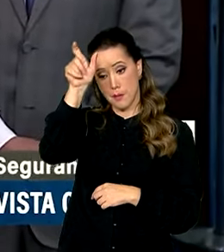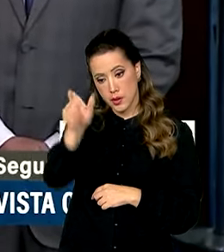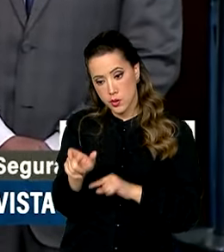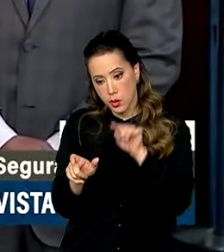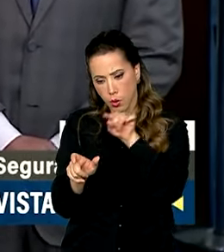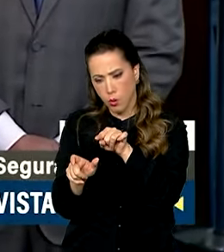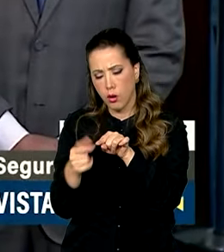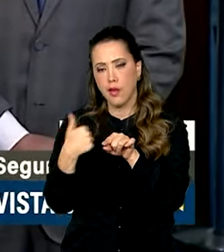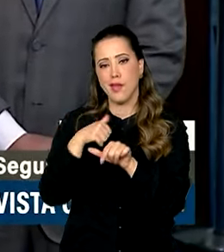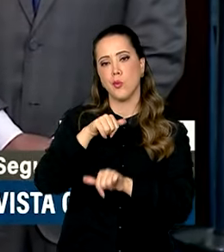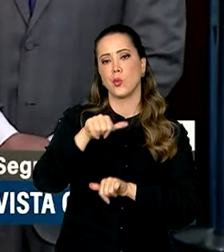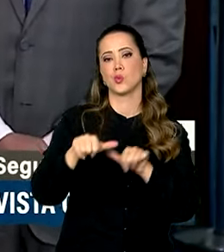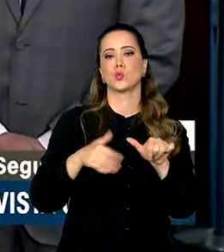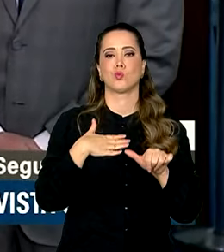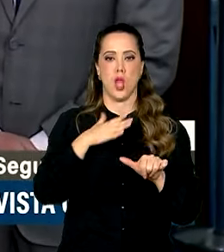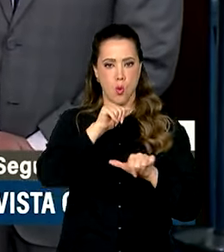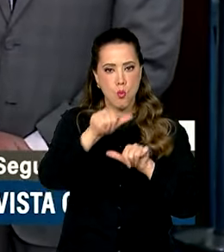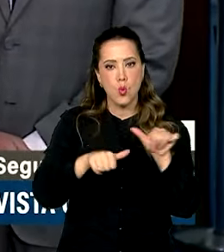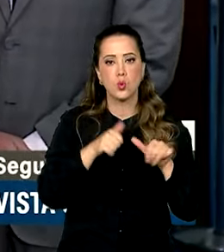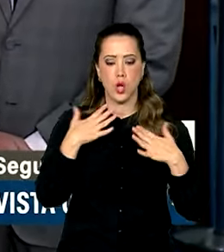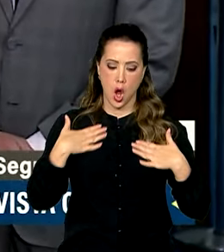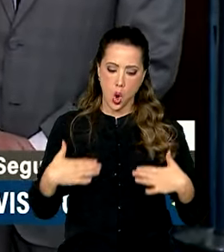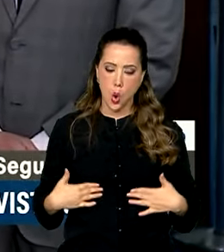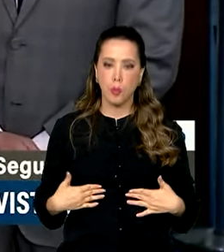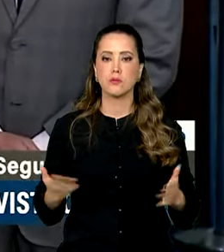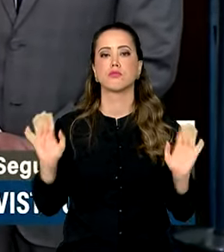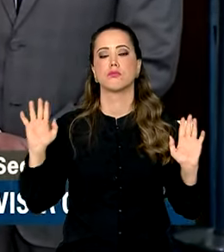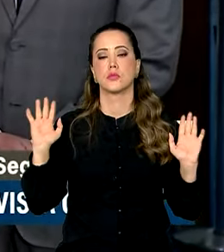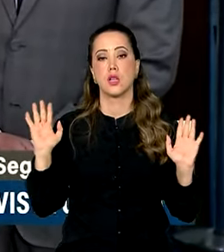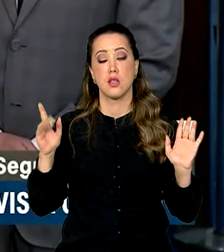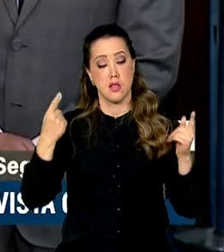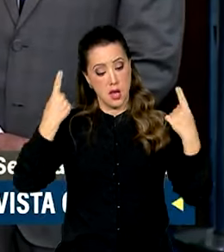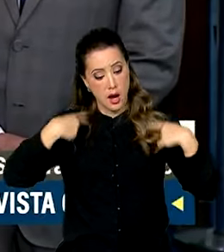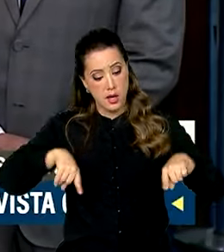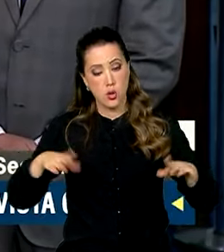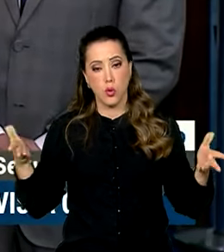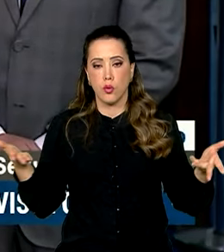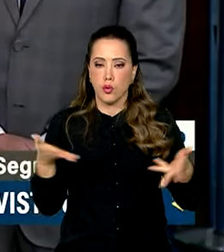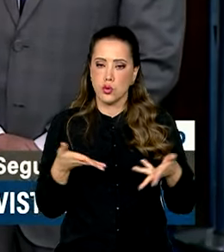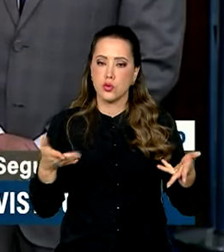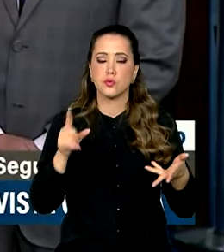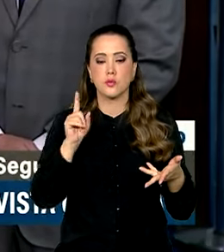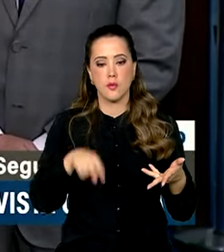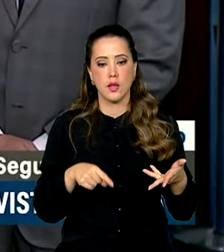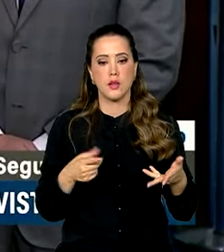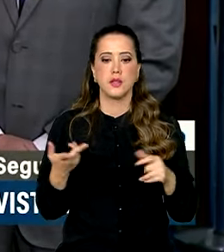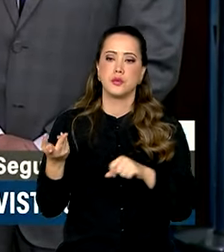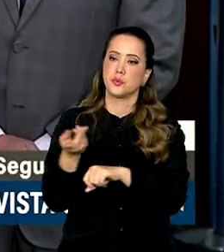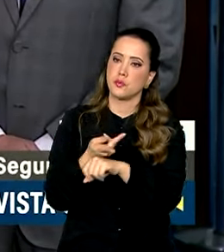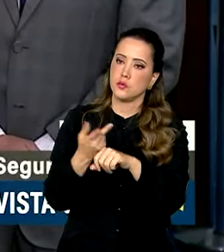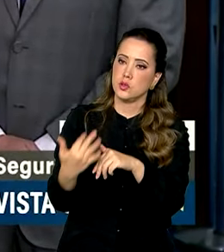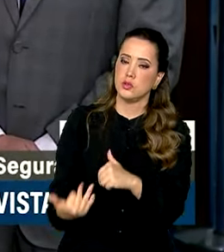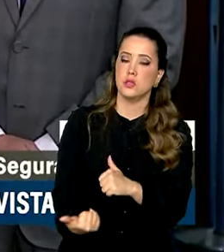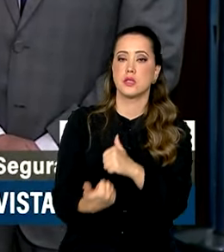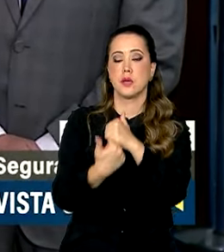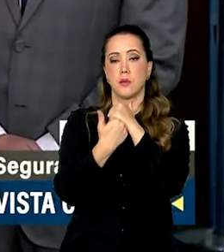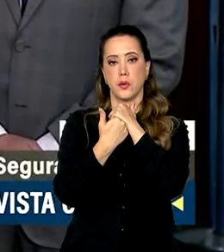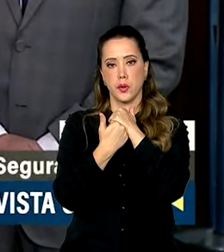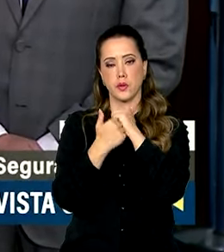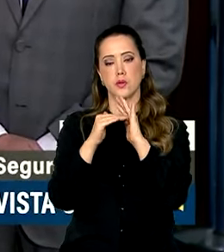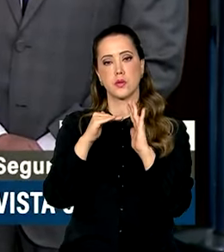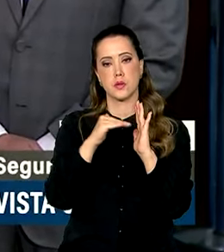é evidentemente que eu mudo a roupa que eu visto. E essa roupa hoje é, em busca desse apoio do Senado,